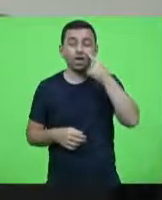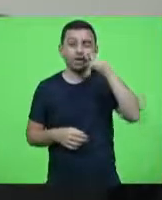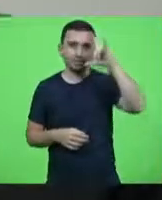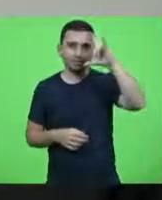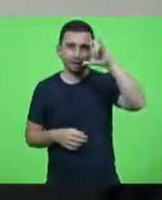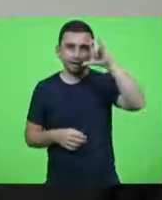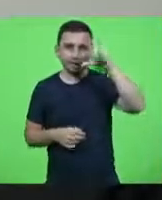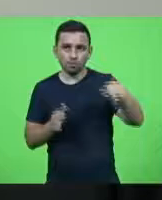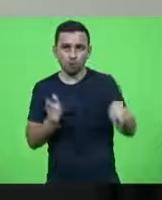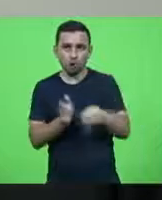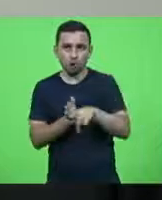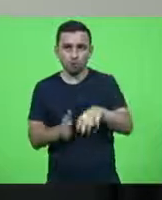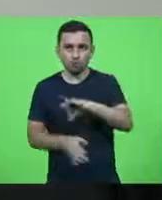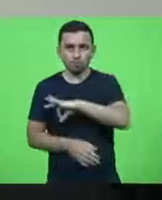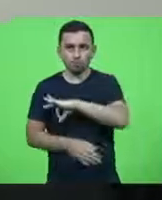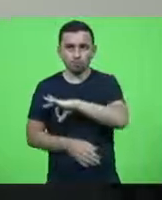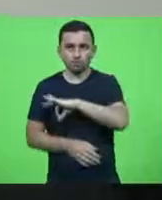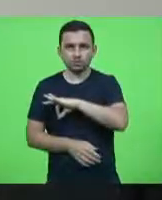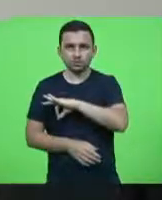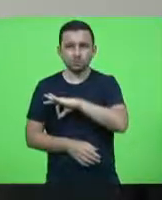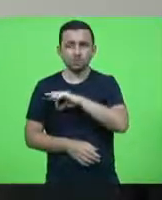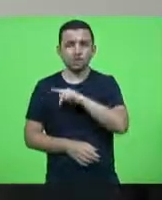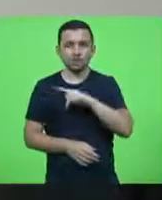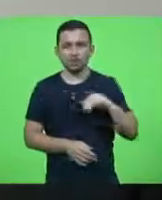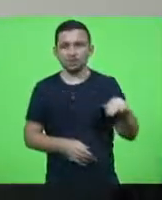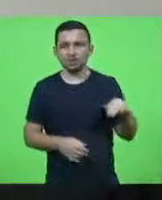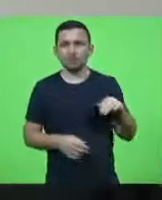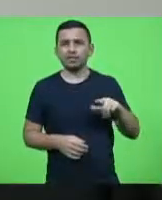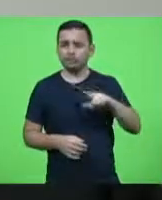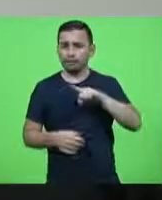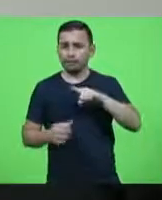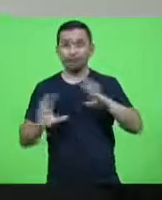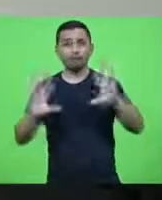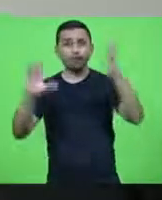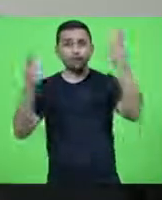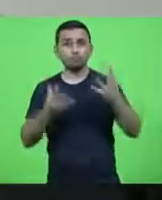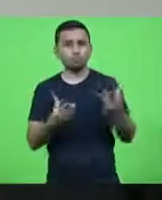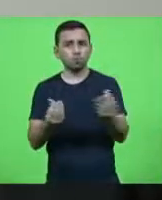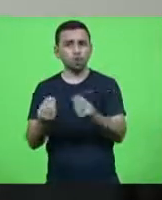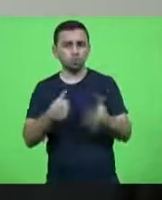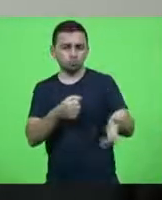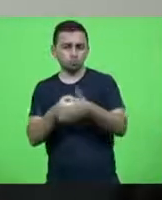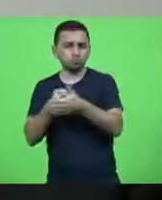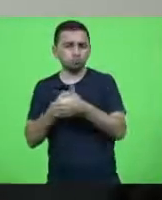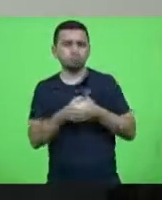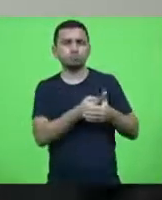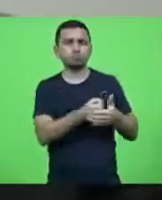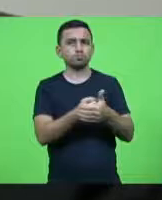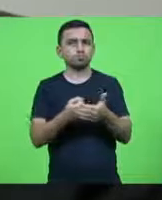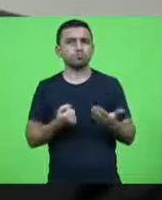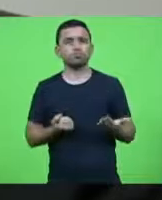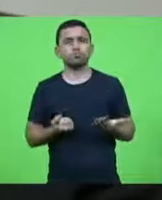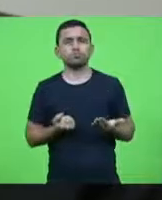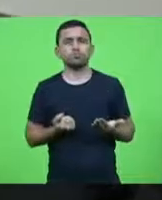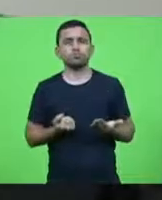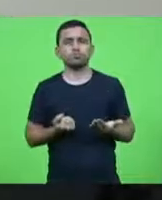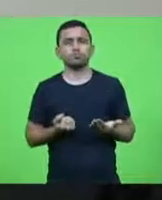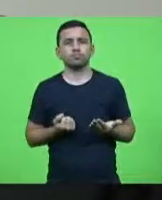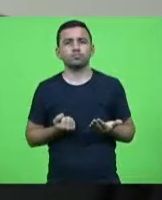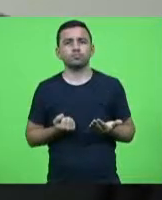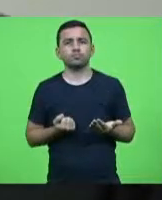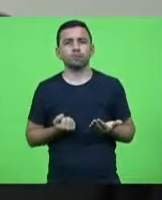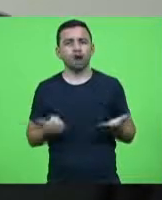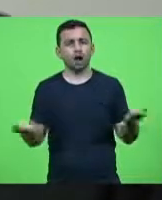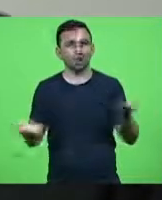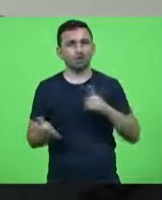militar que eu acompanha de lajes muitas festas clandestinas estão sendo estão sendo